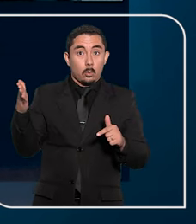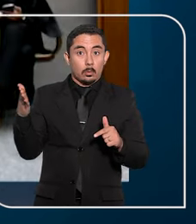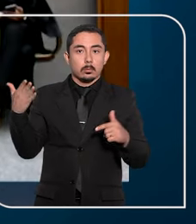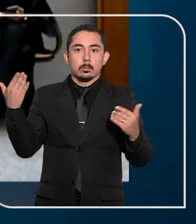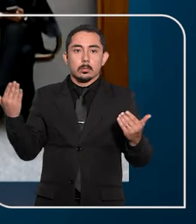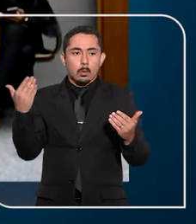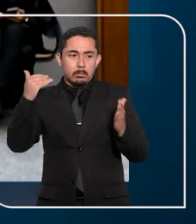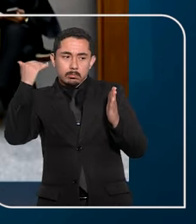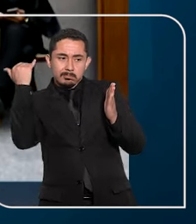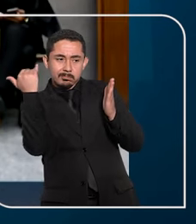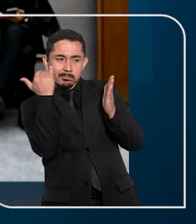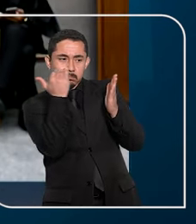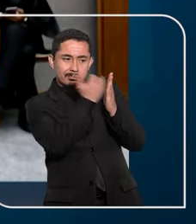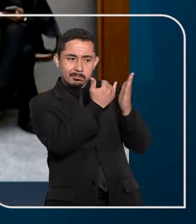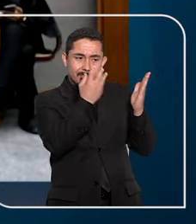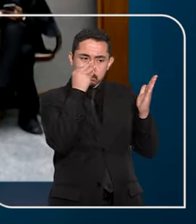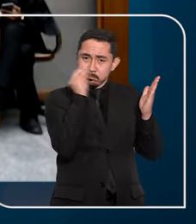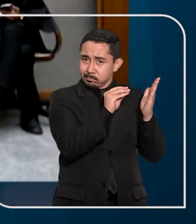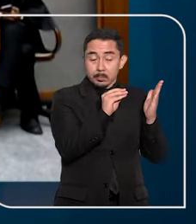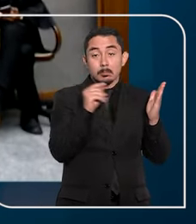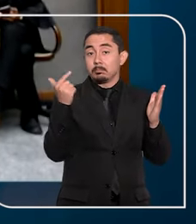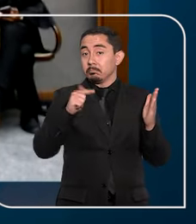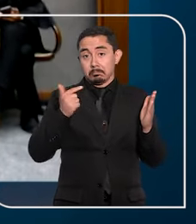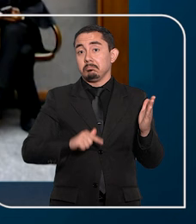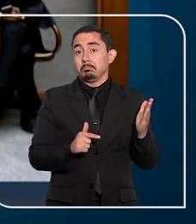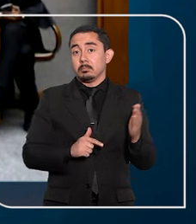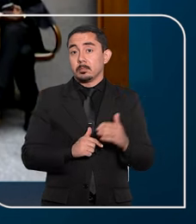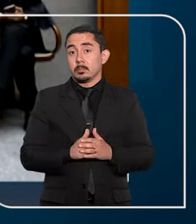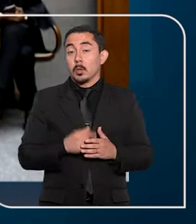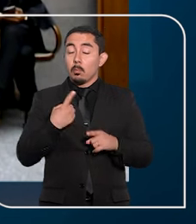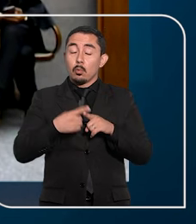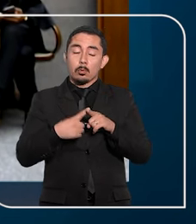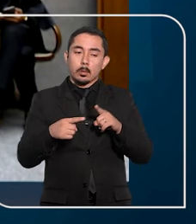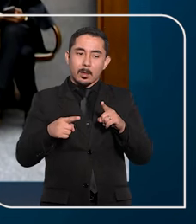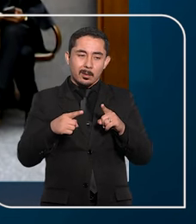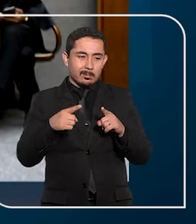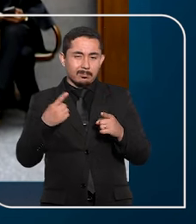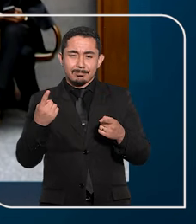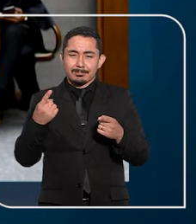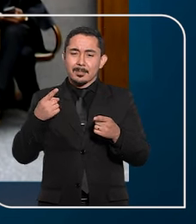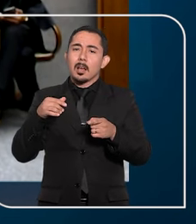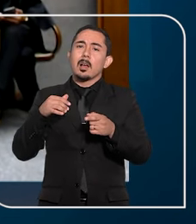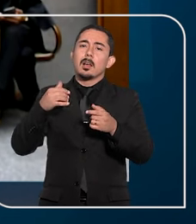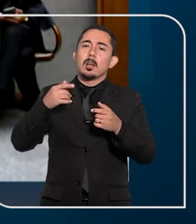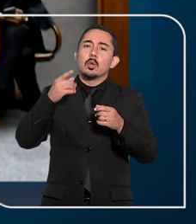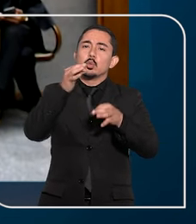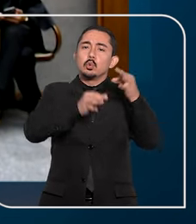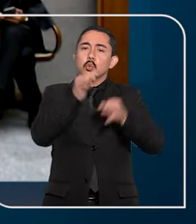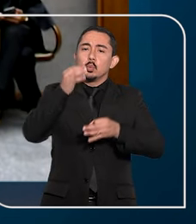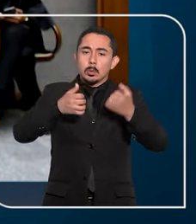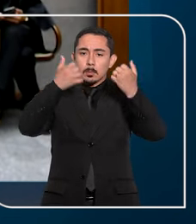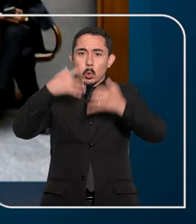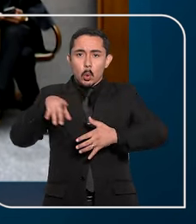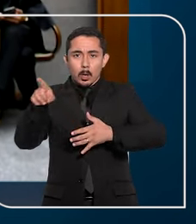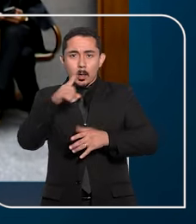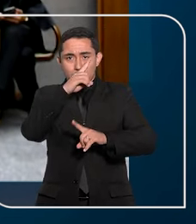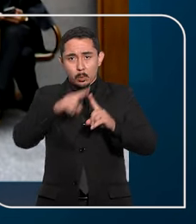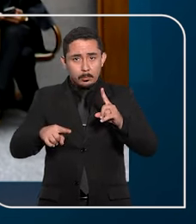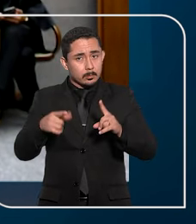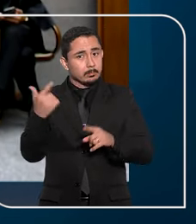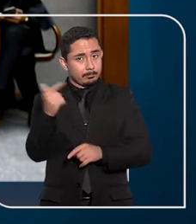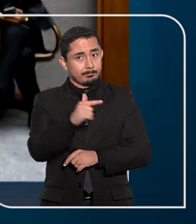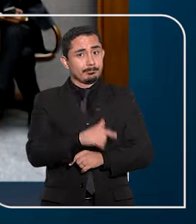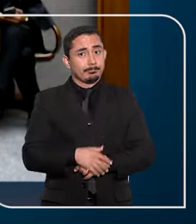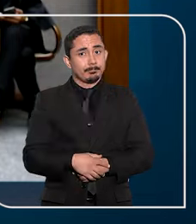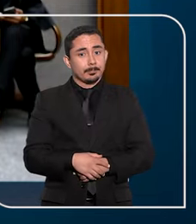externa, não havendo desobediência dos deveres previstos em lei, uma vez que não houve advertência do juízo quanto ao uso do aparelho